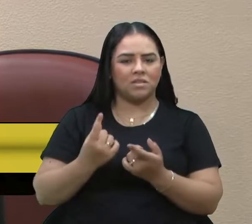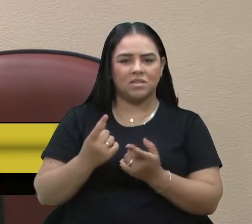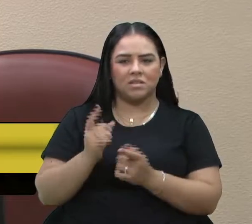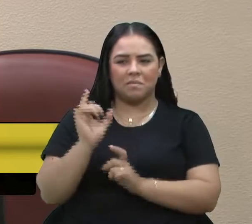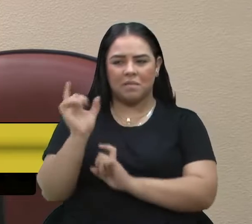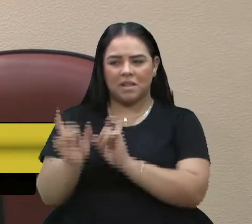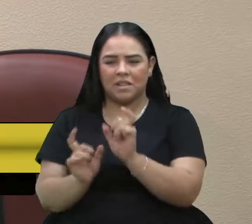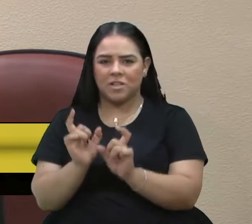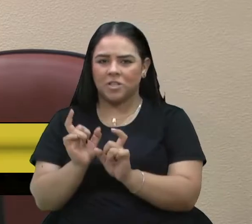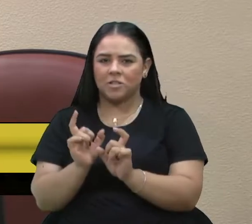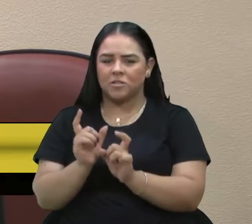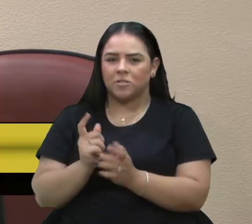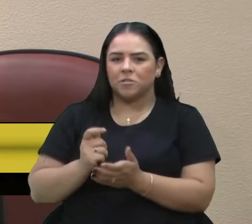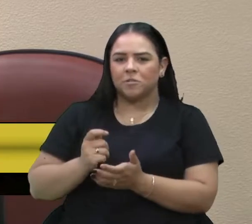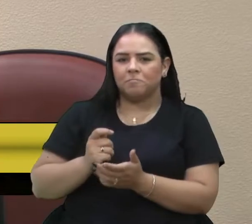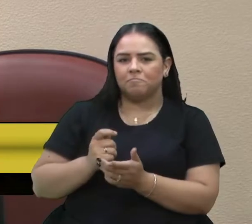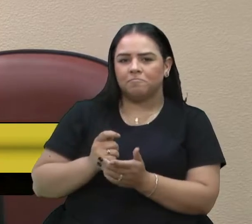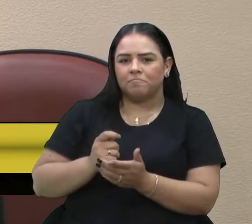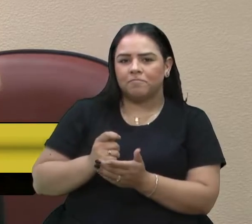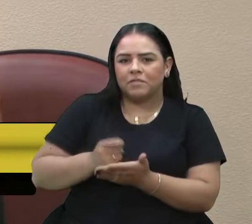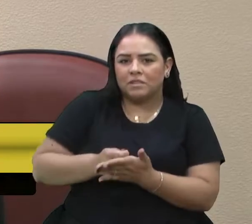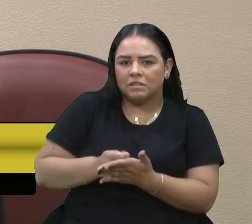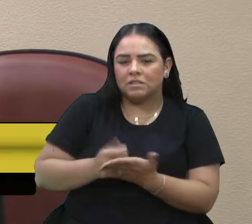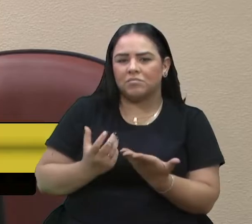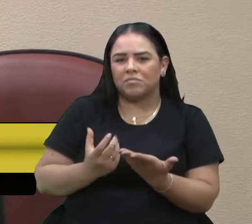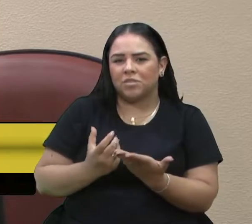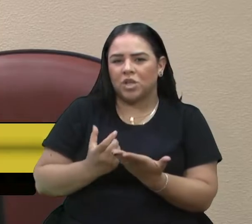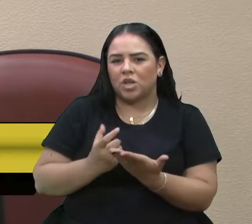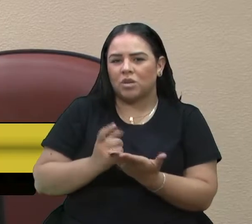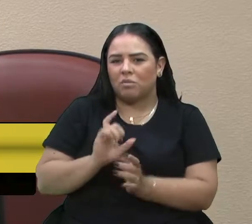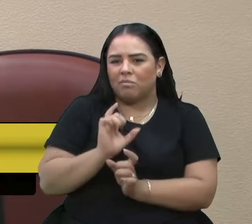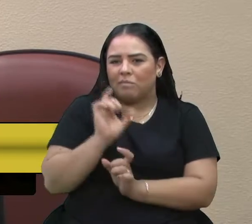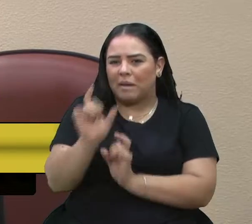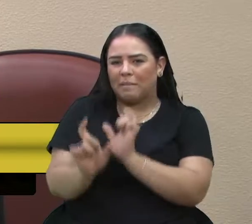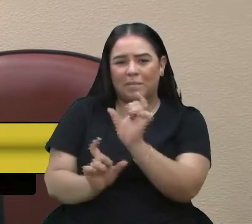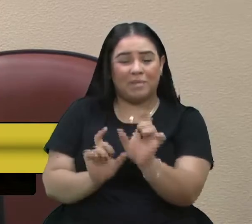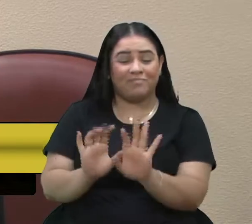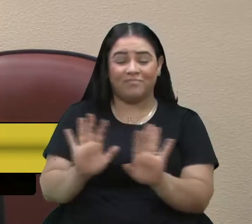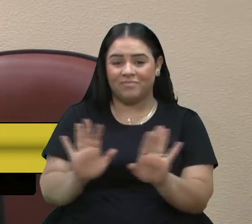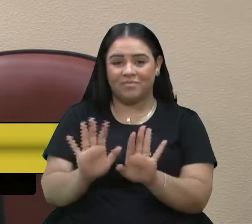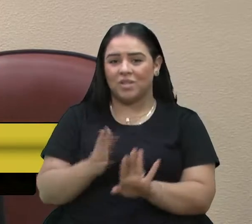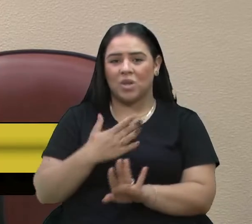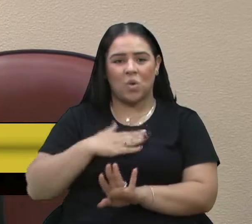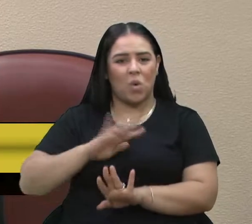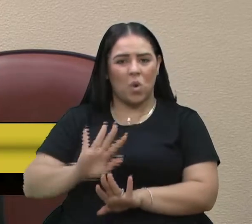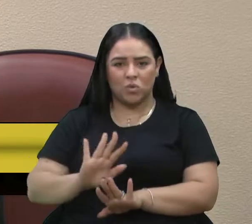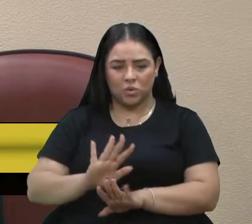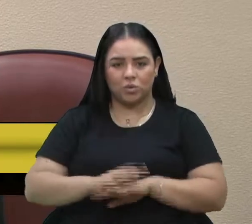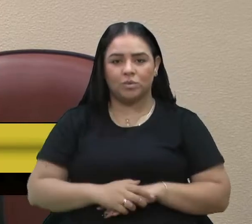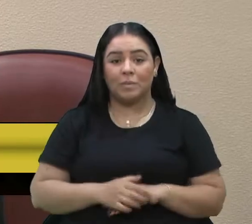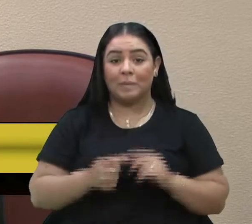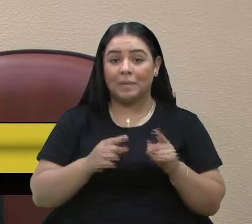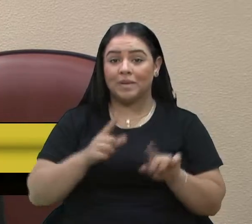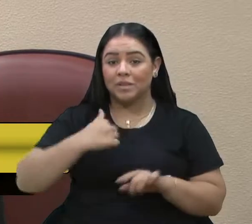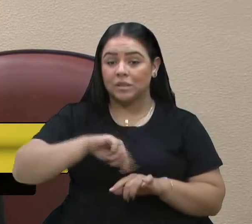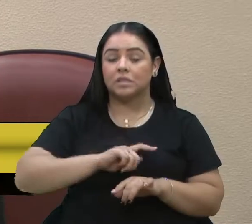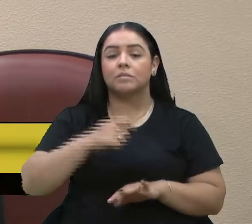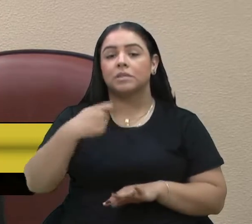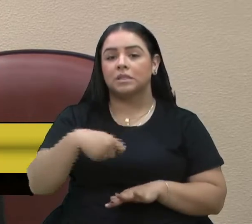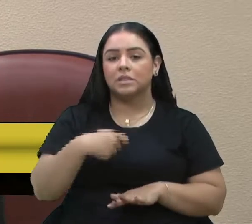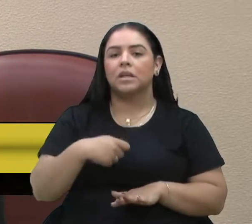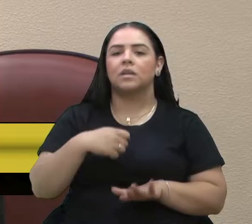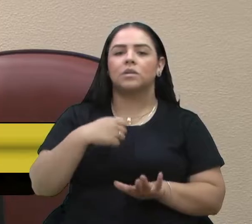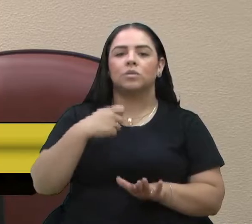firmes, até um pouco grosseiras, quem sabe. Não gosto do rumo que toma esse debate. Eu acho que aqui a gente tem que defender cada um de